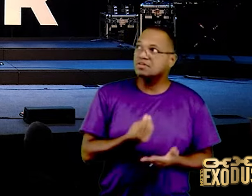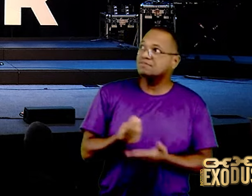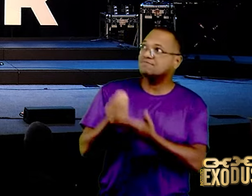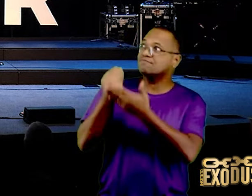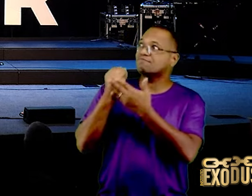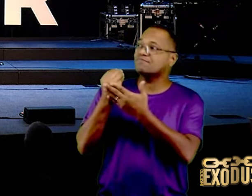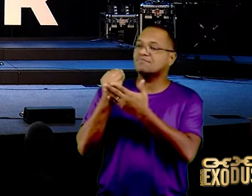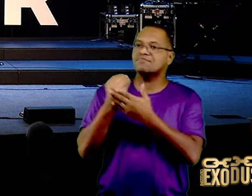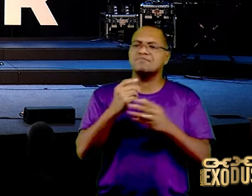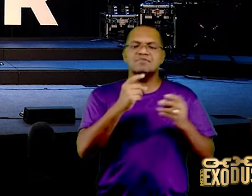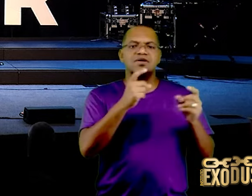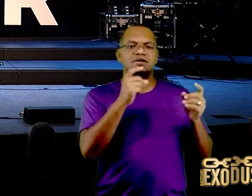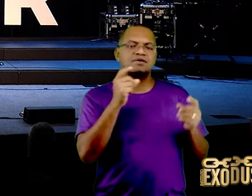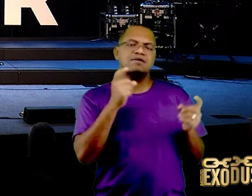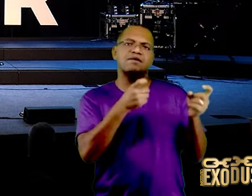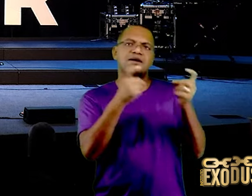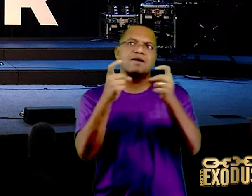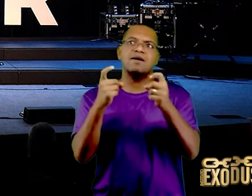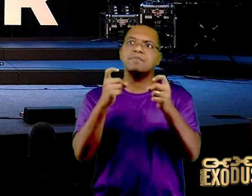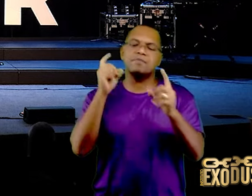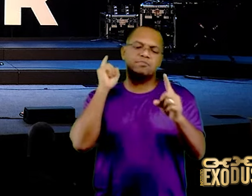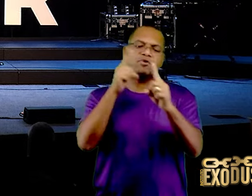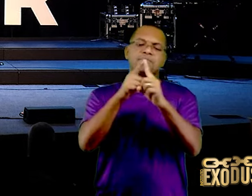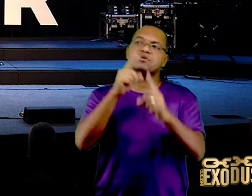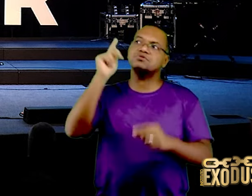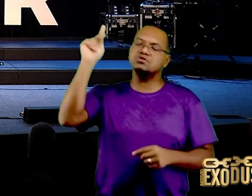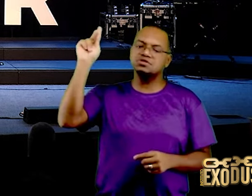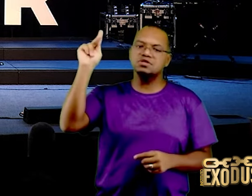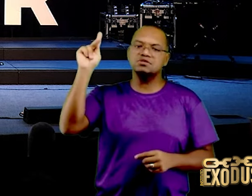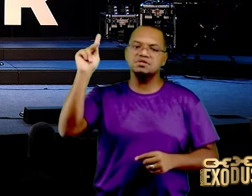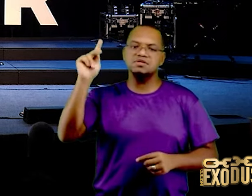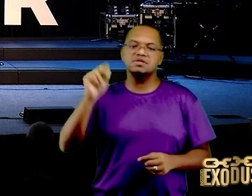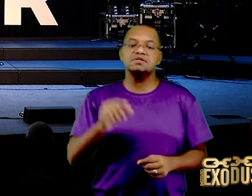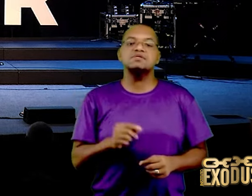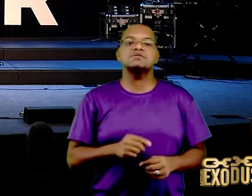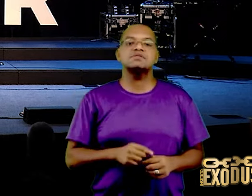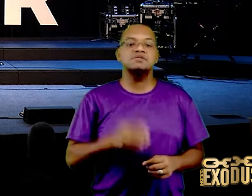para os seus próprios propósitos, sabe quem é arma de guerra? Você,